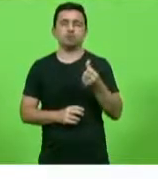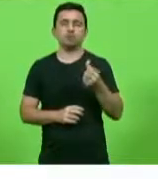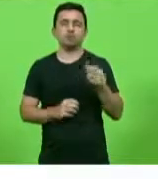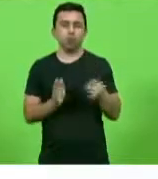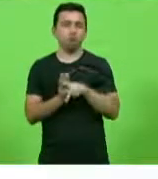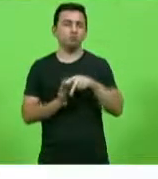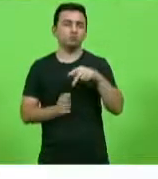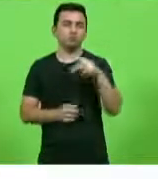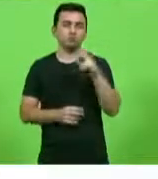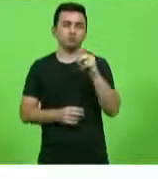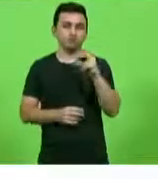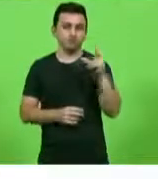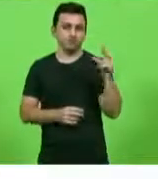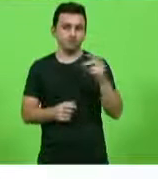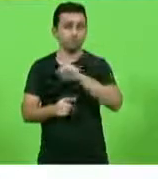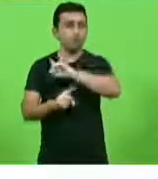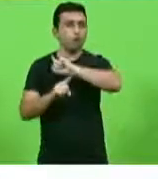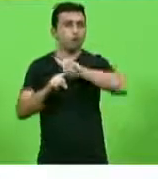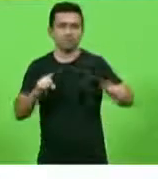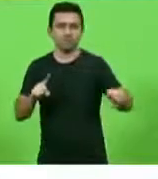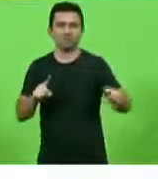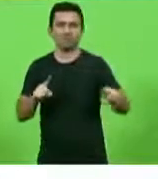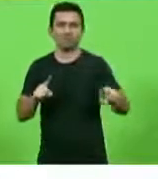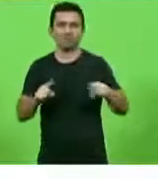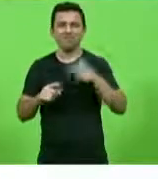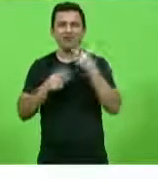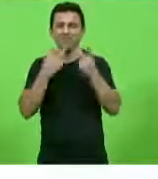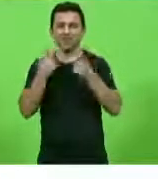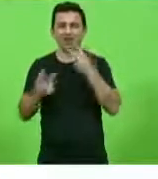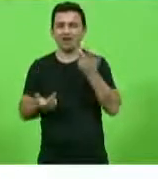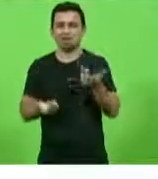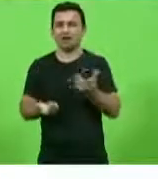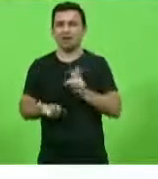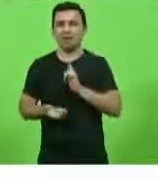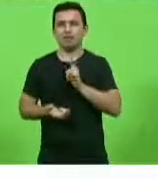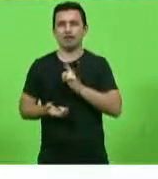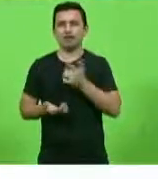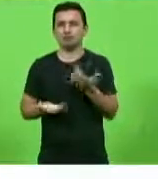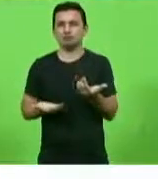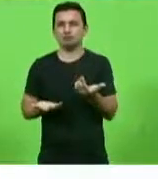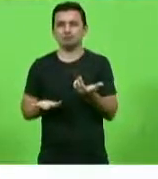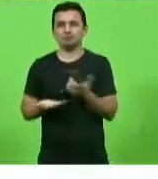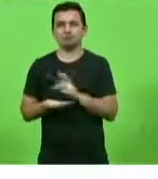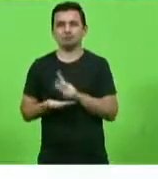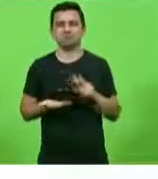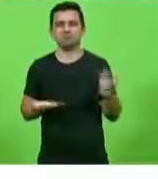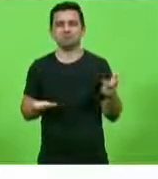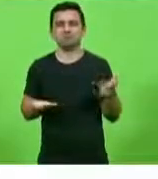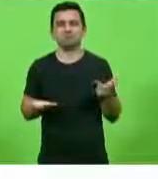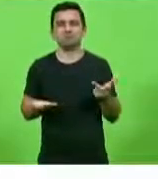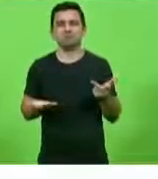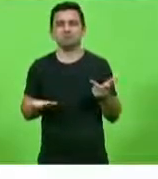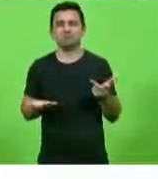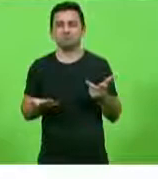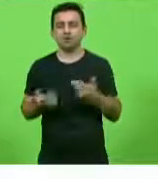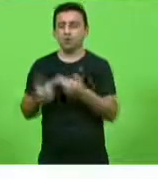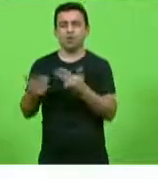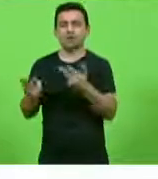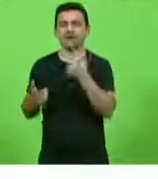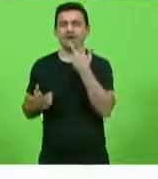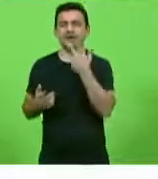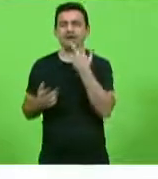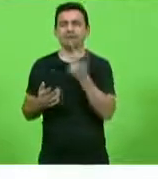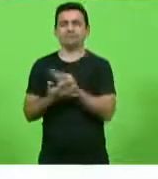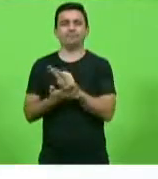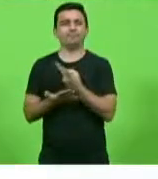que proíbe esse tipo de dialeto aí, se é que isso aí é dialeto, essa coisa aí, aqui